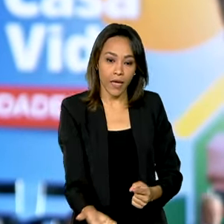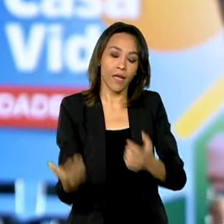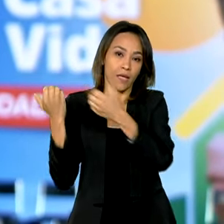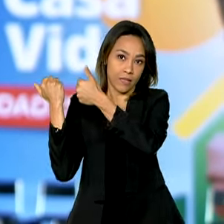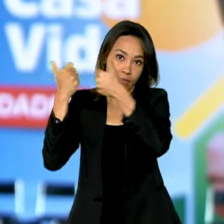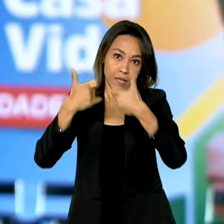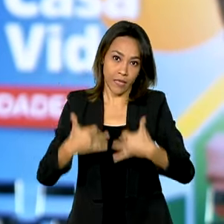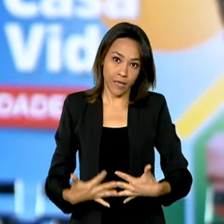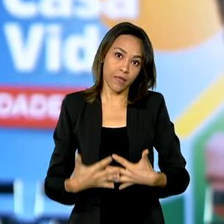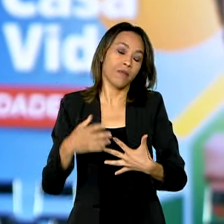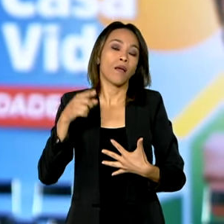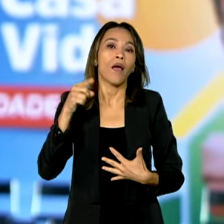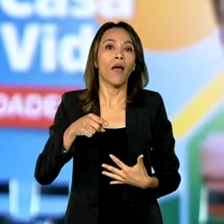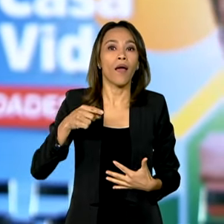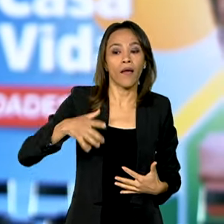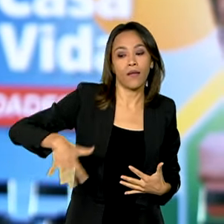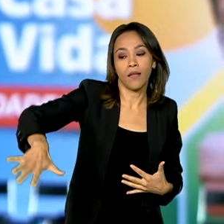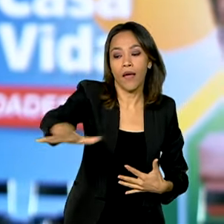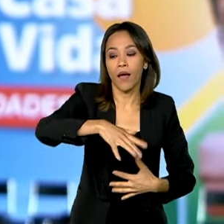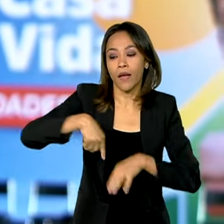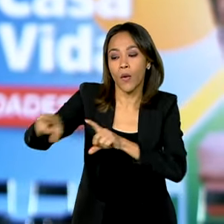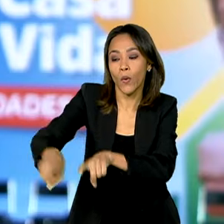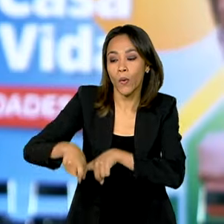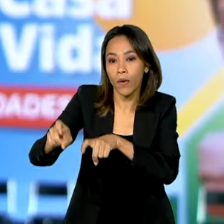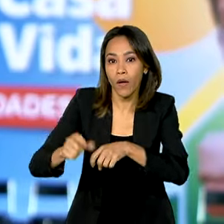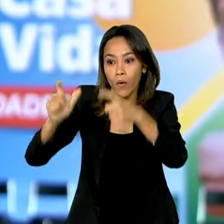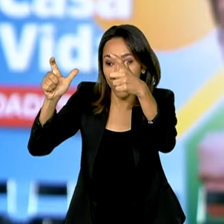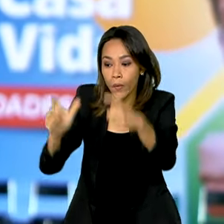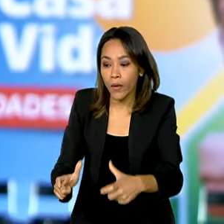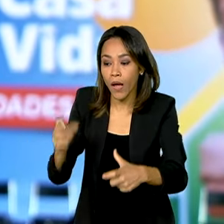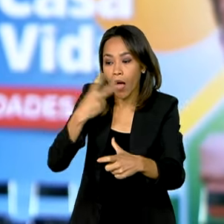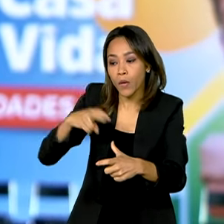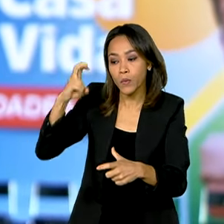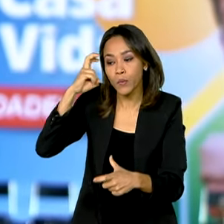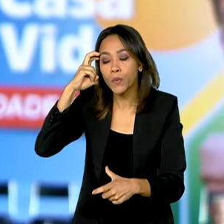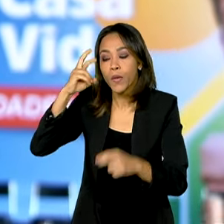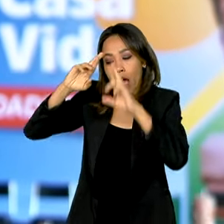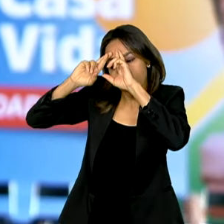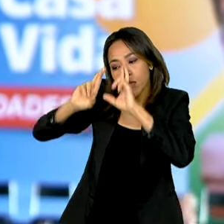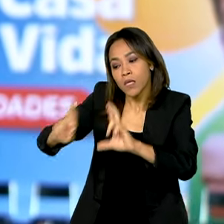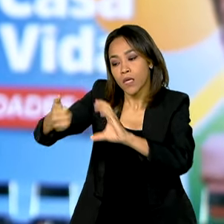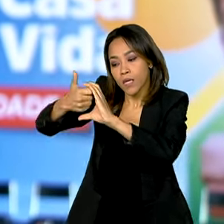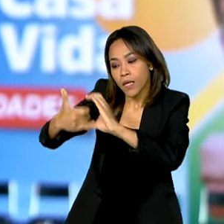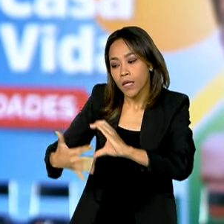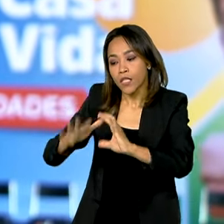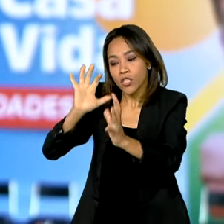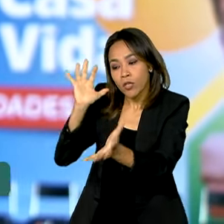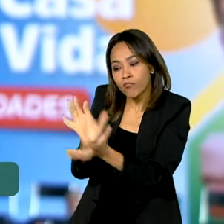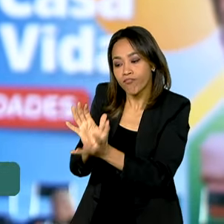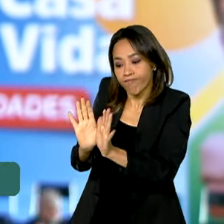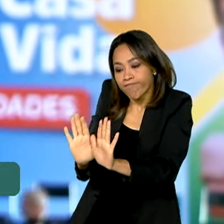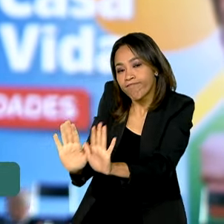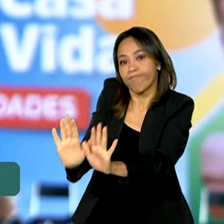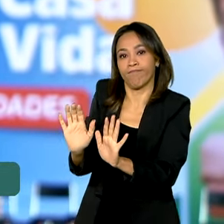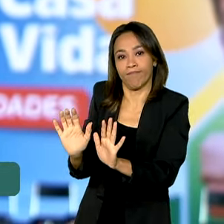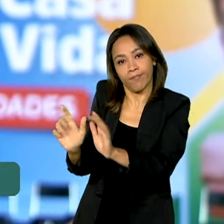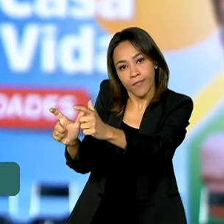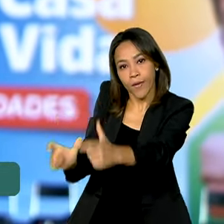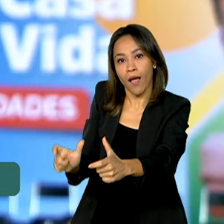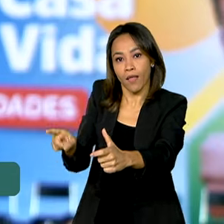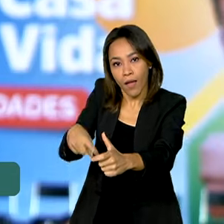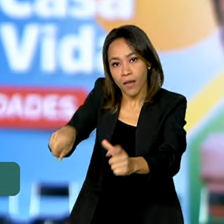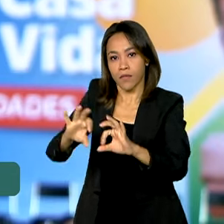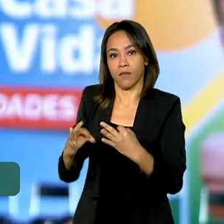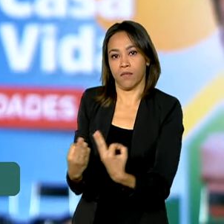considera a região onde está sendo construída, a cultura e as características da região, a forma que aquelas